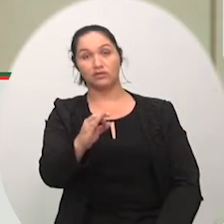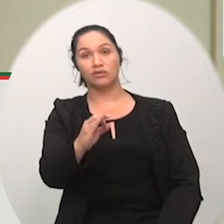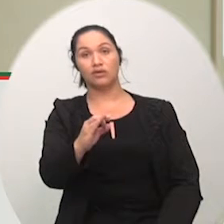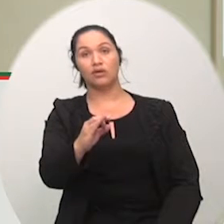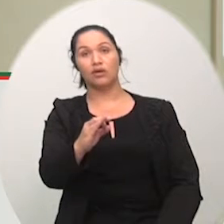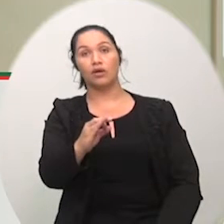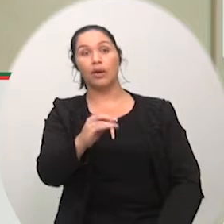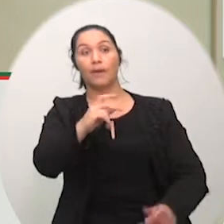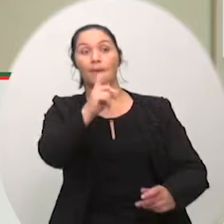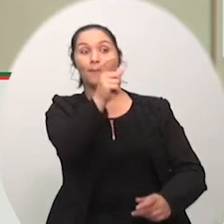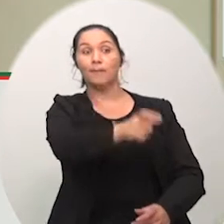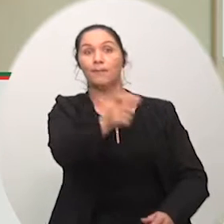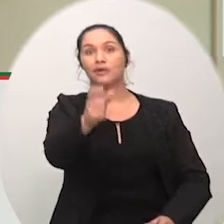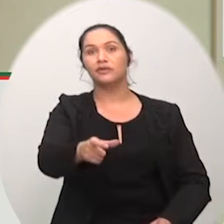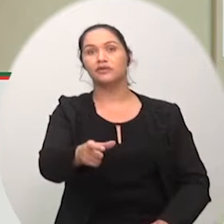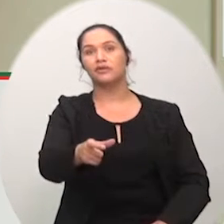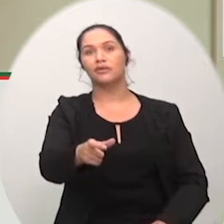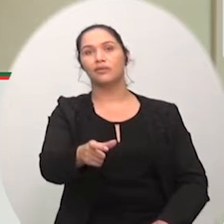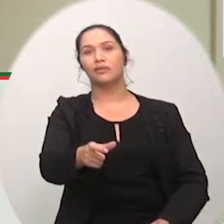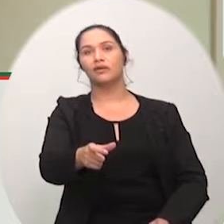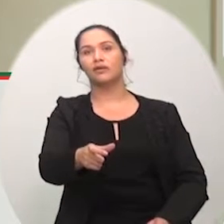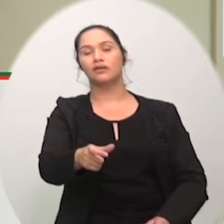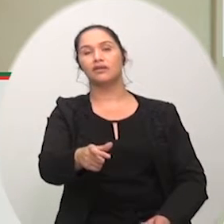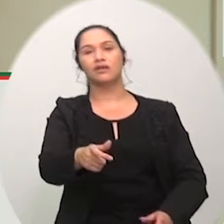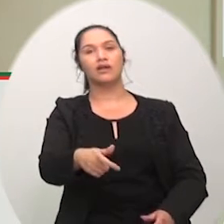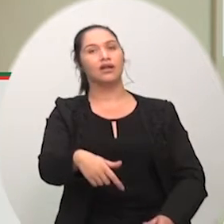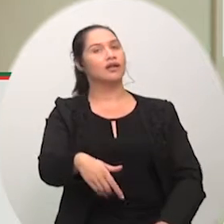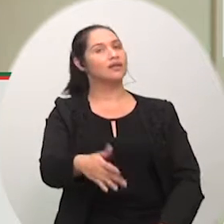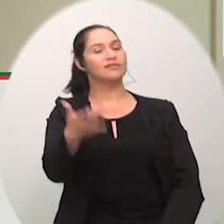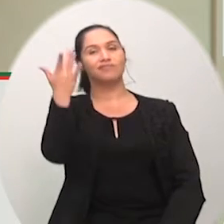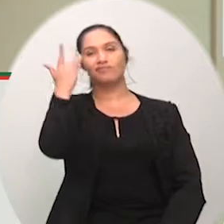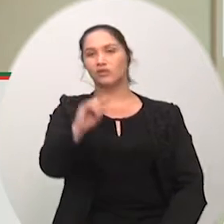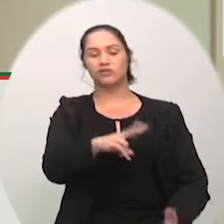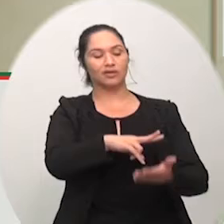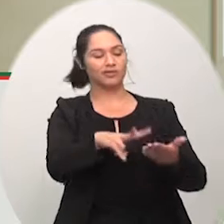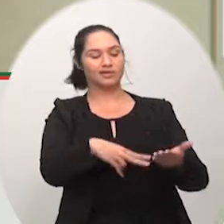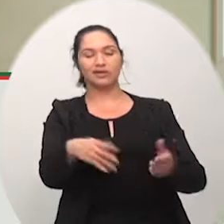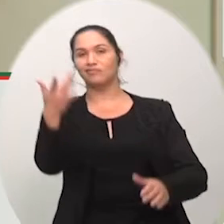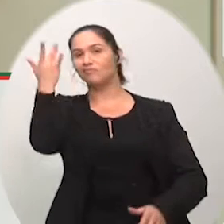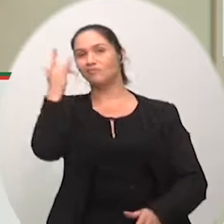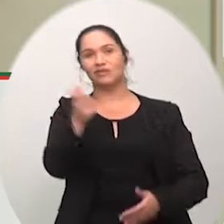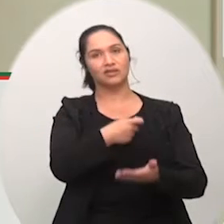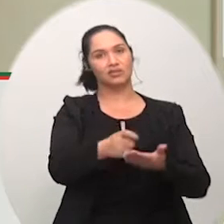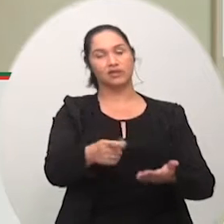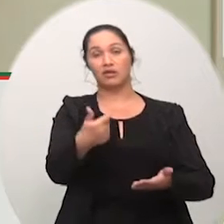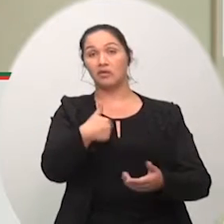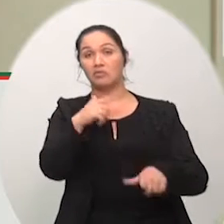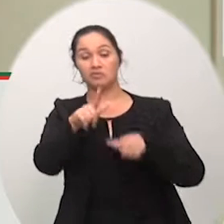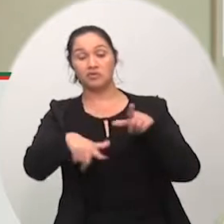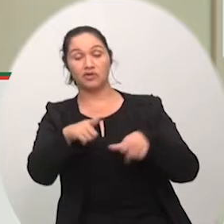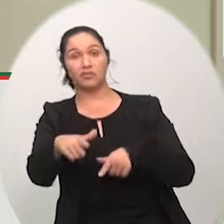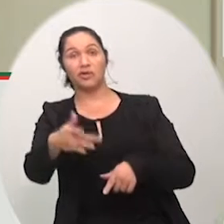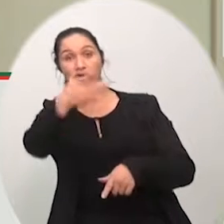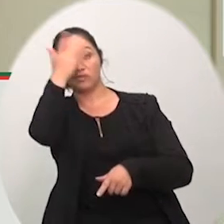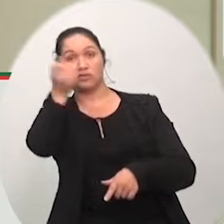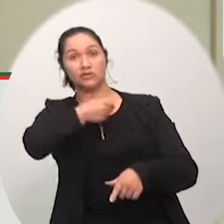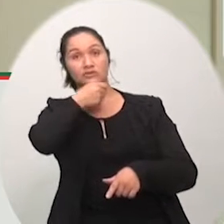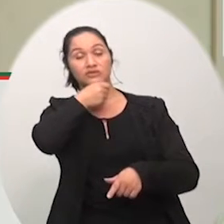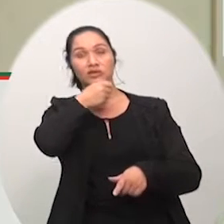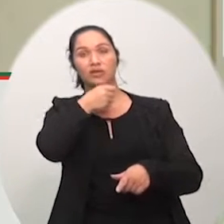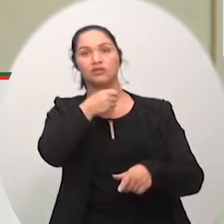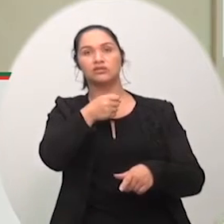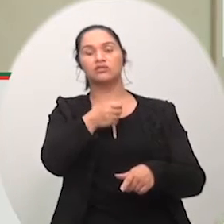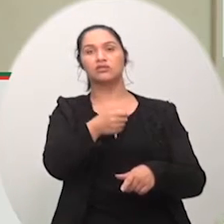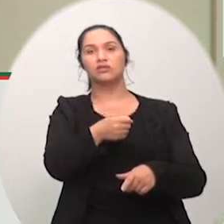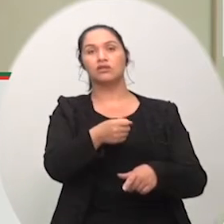pessoas são analfabetas na cidade de Cristiúma eu trabalho com idosos e numa pesquisa também feita entre os idosos